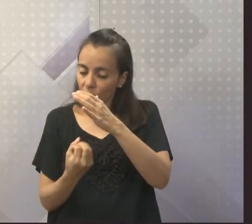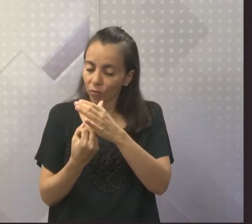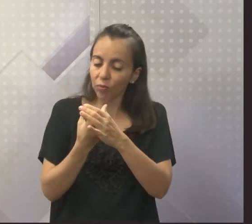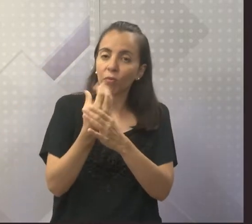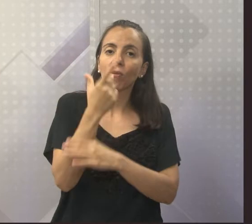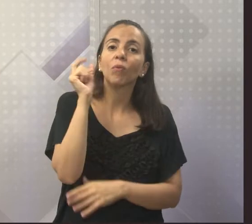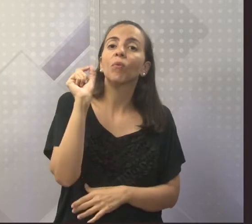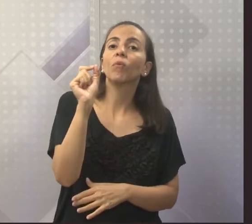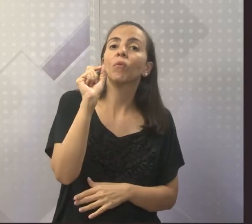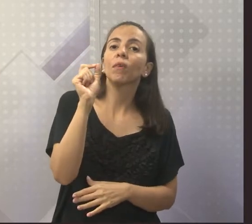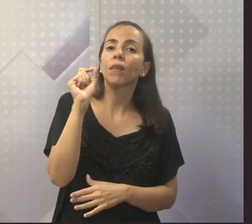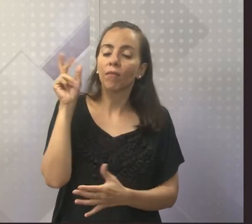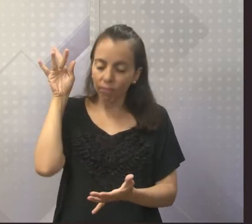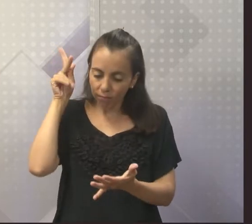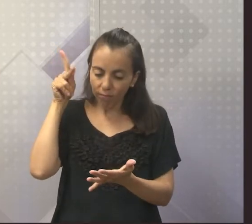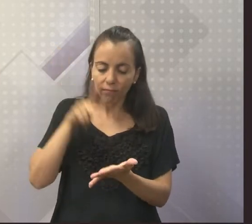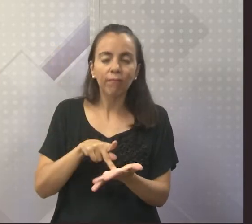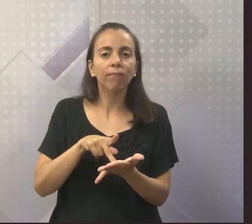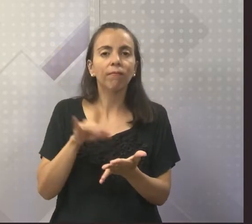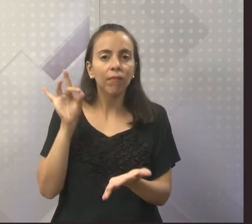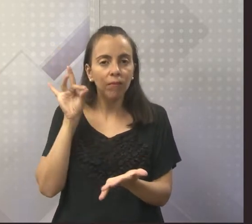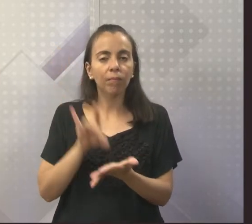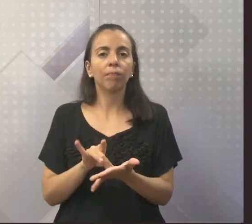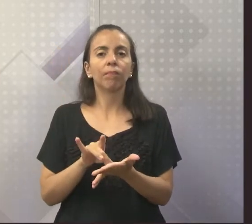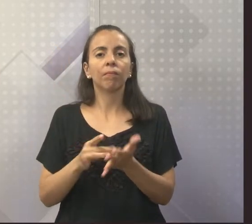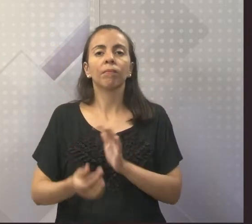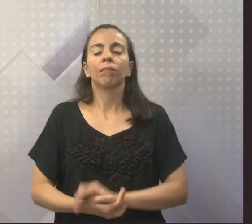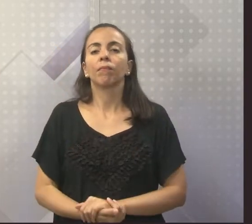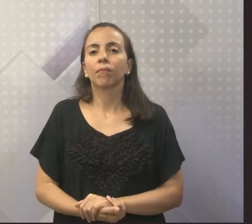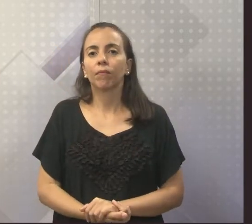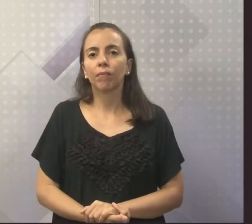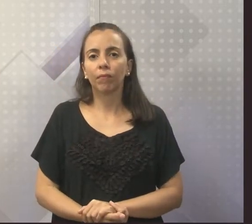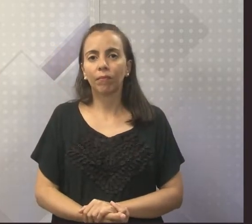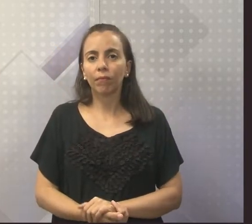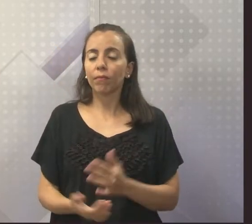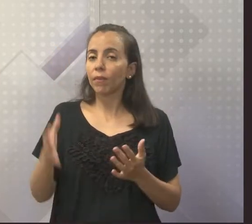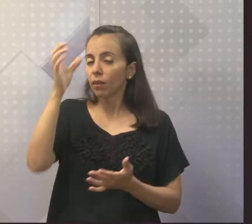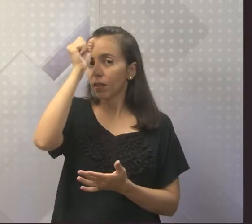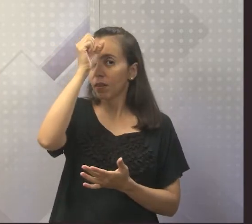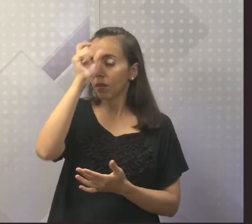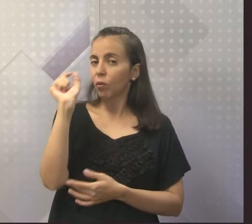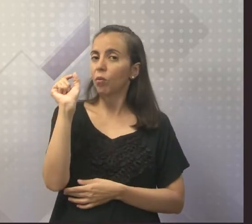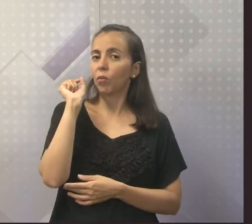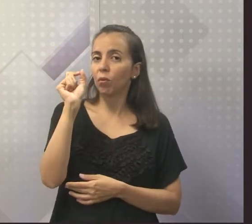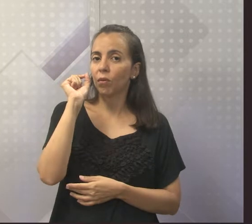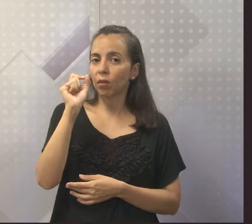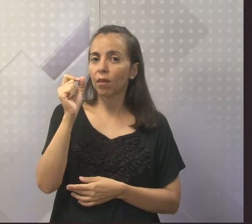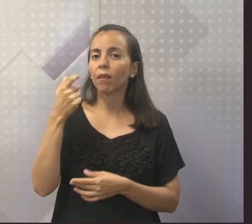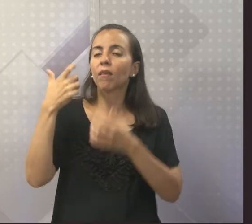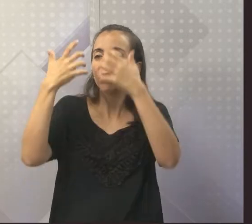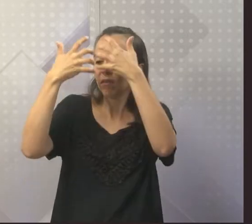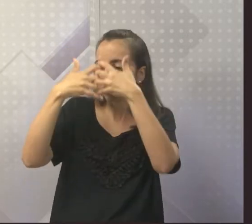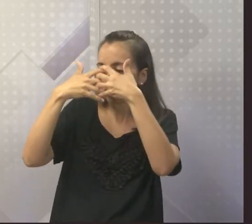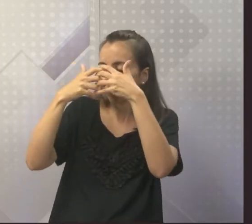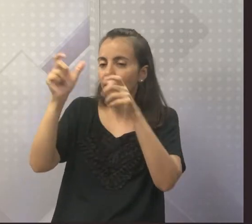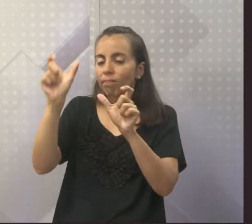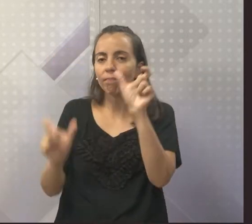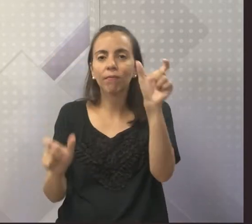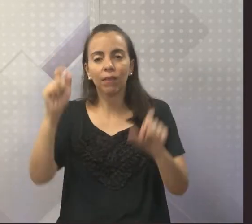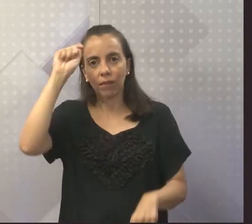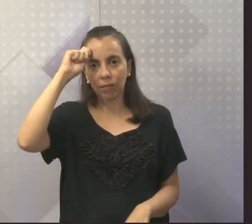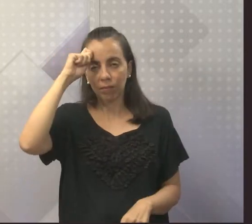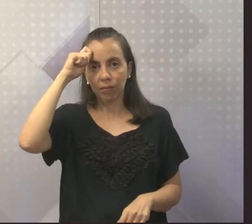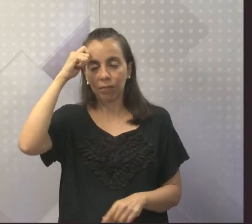data foi o quê? Oficializada, certo? Vamos aprender aí acerca da consciência negra. Hoje,